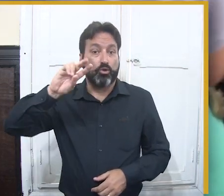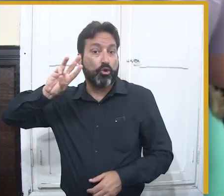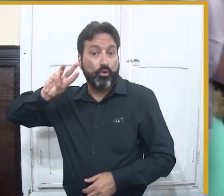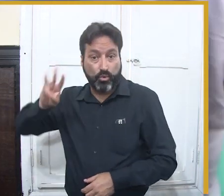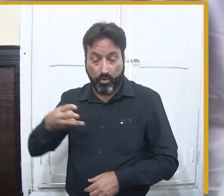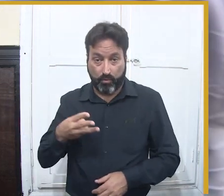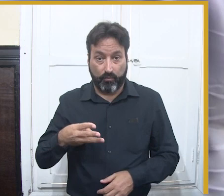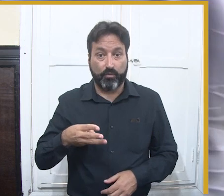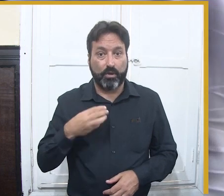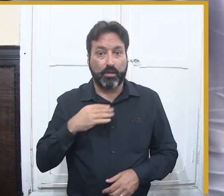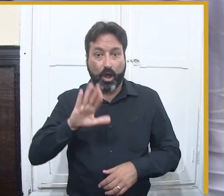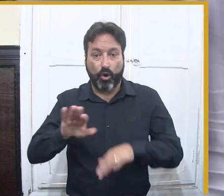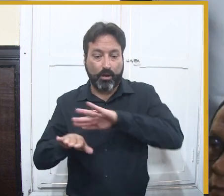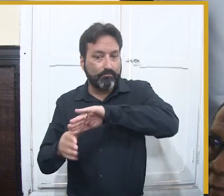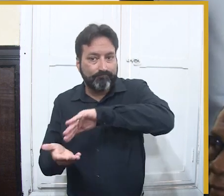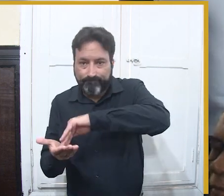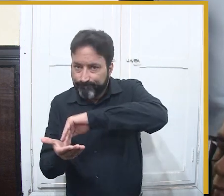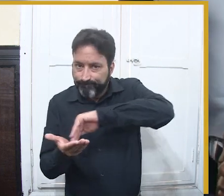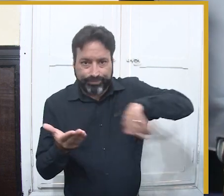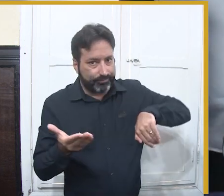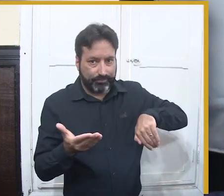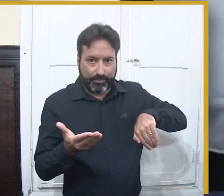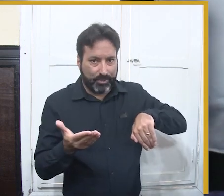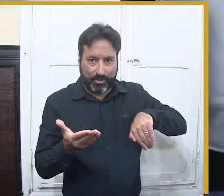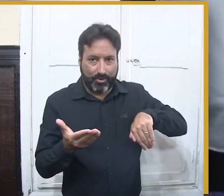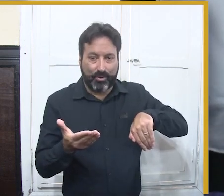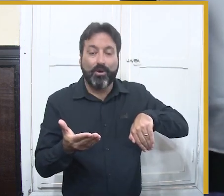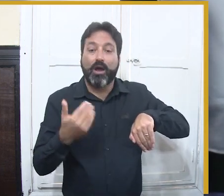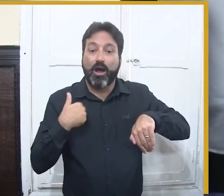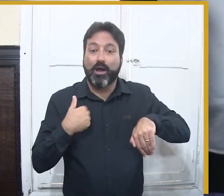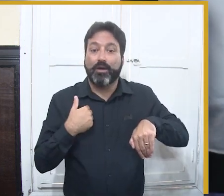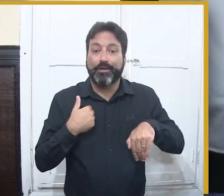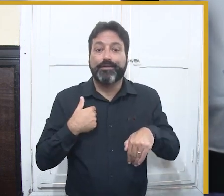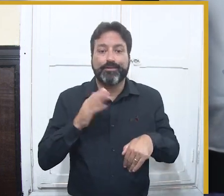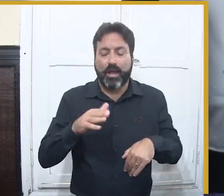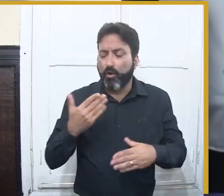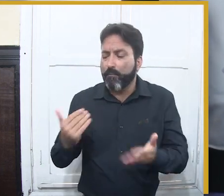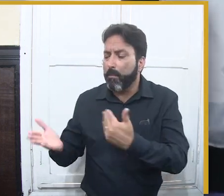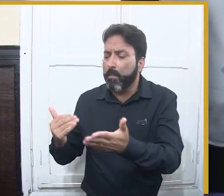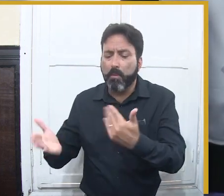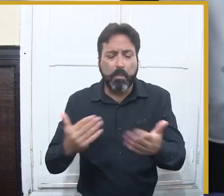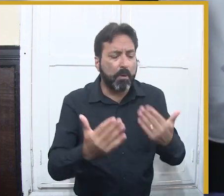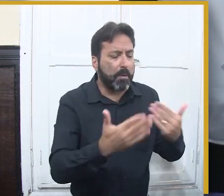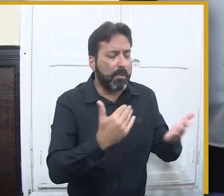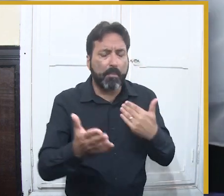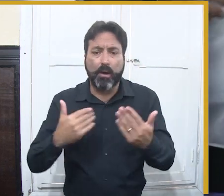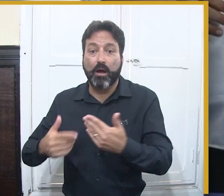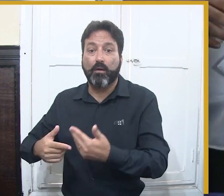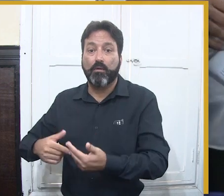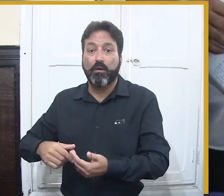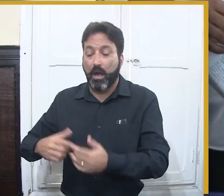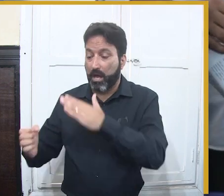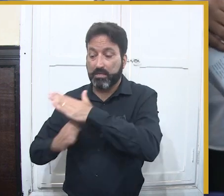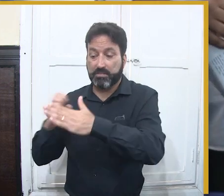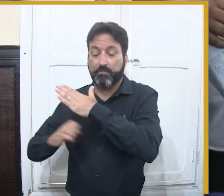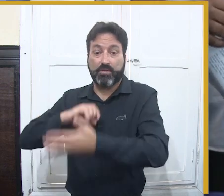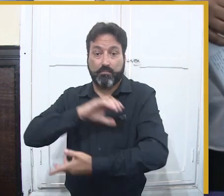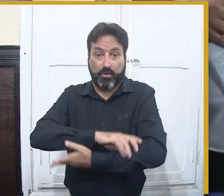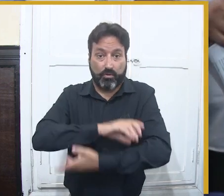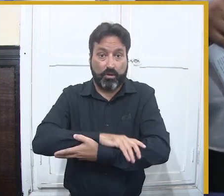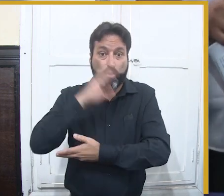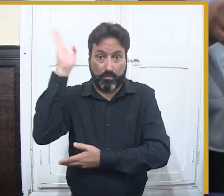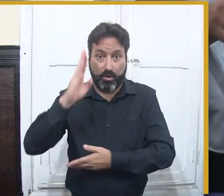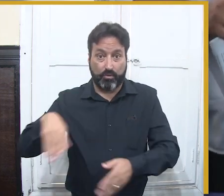além do ano passado nós tínhamos tido uma despesa de 2,800, 2,900